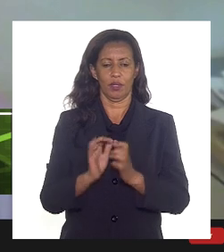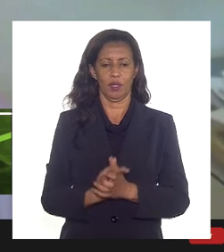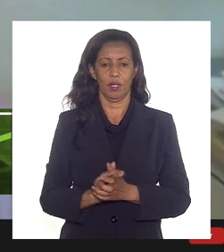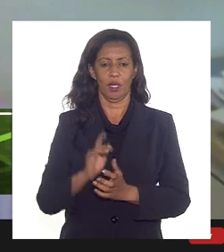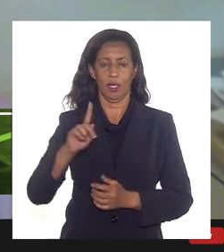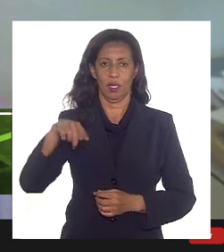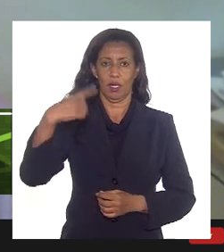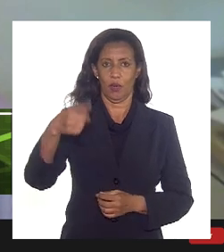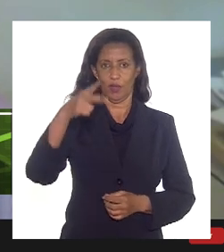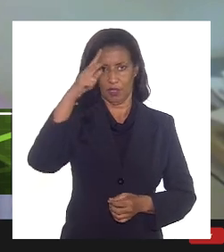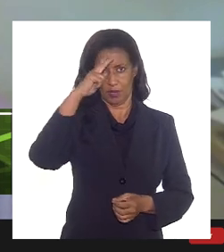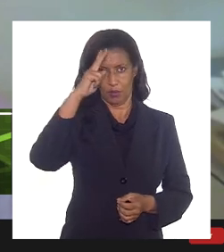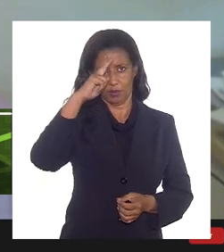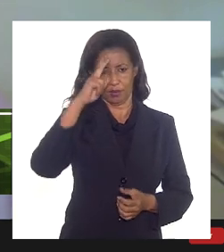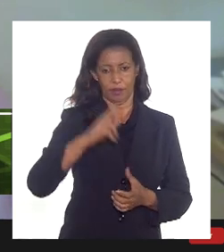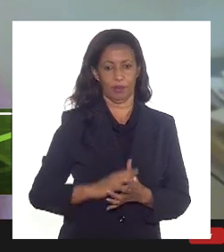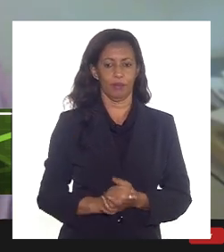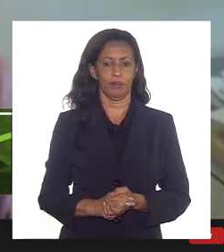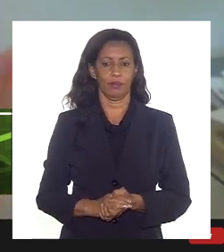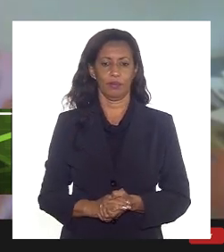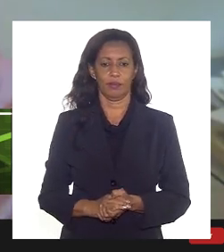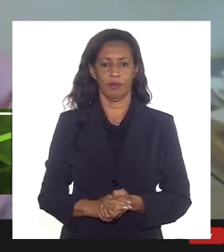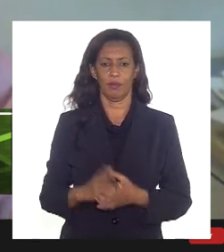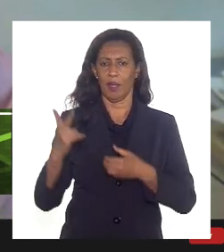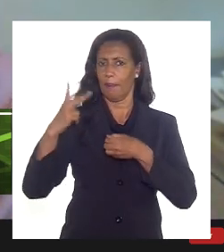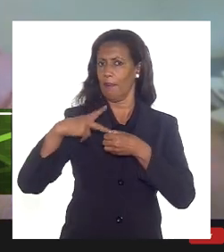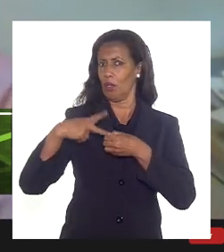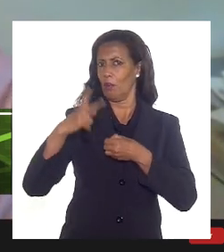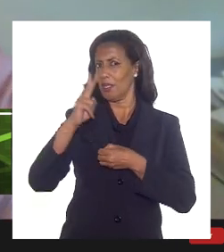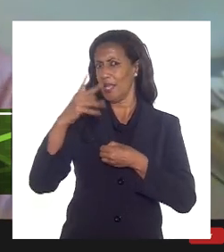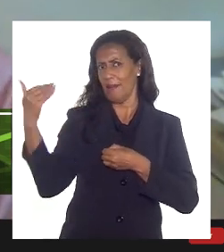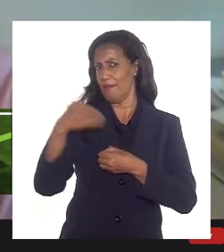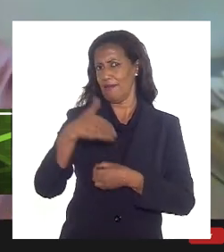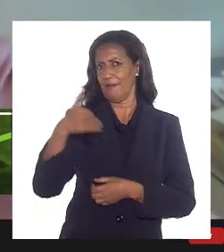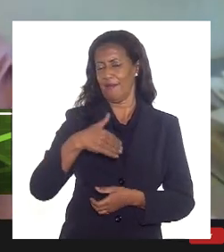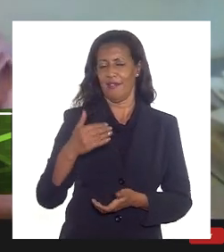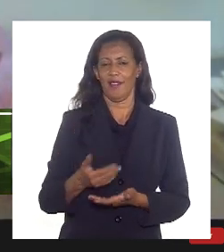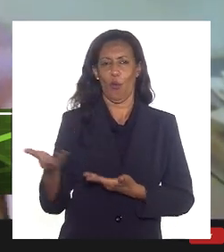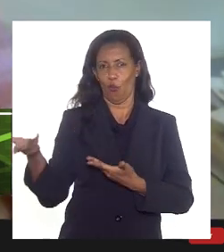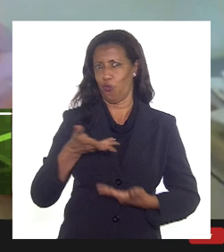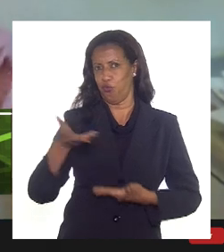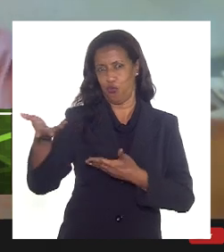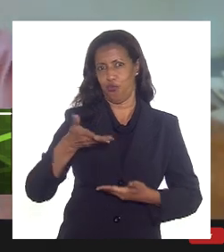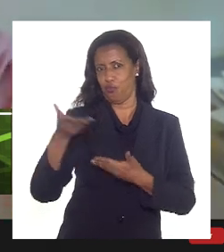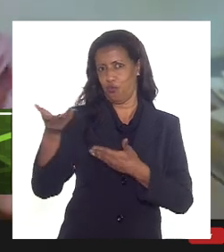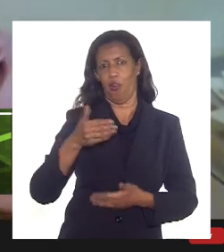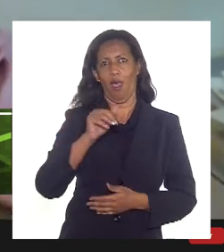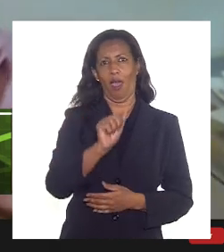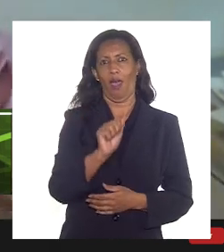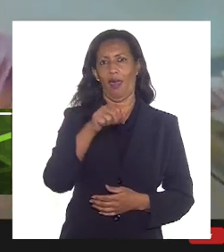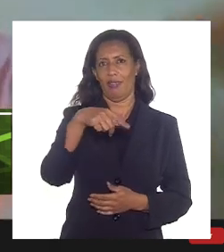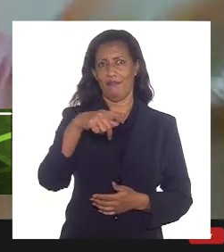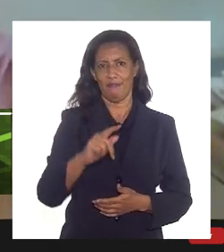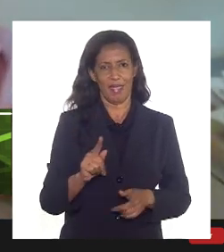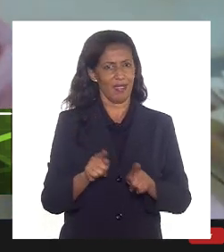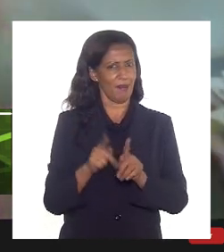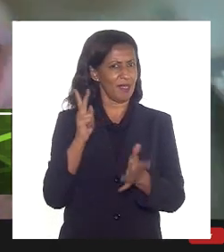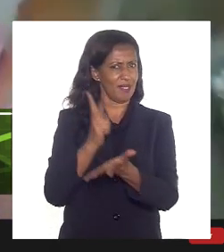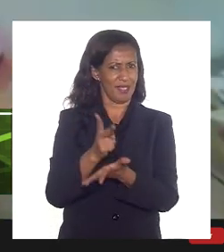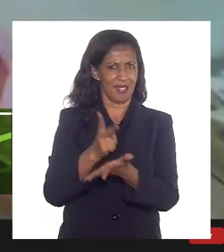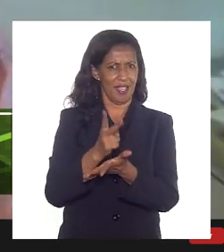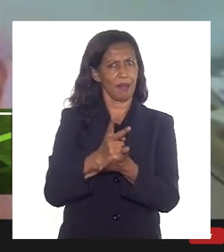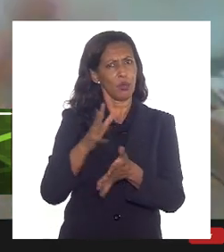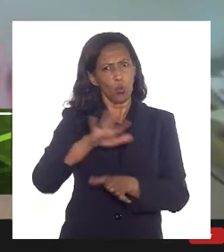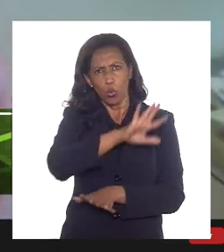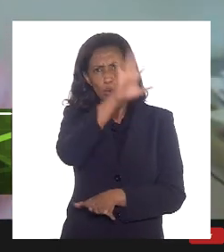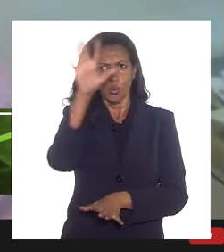próxima segunda-feira, o Petrobras está sempre convidado, o Petrobras e a NP são convidadas sempre, todos os